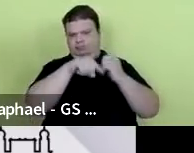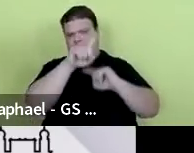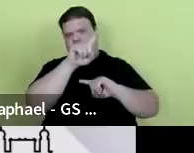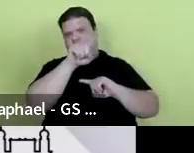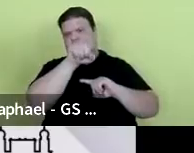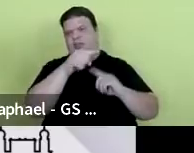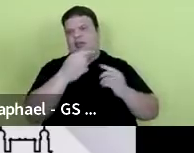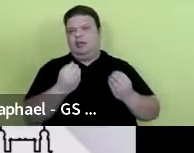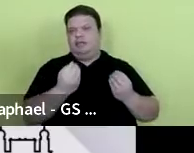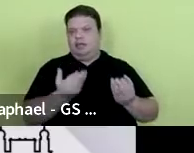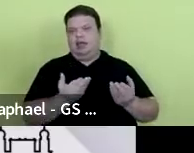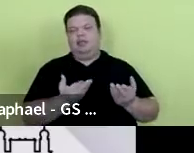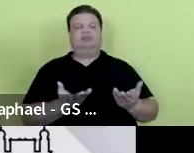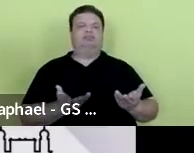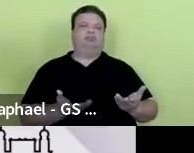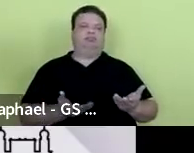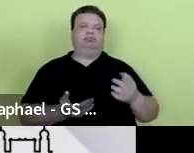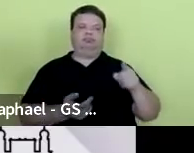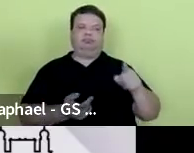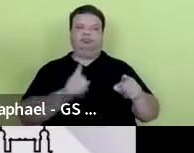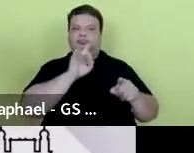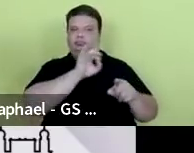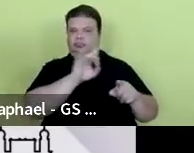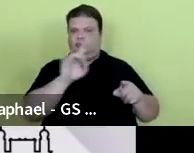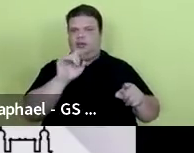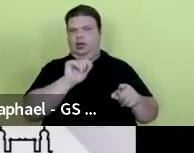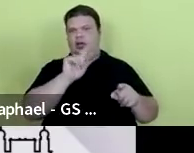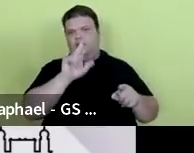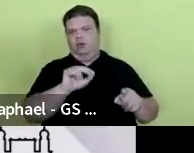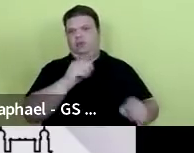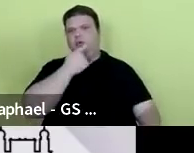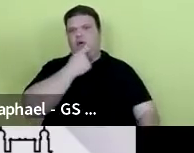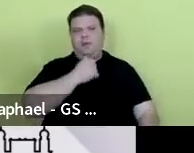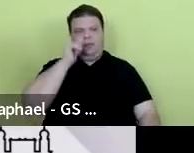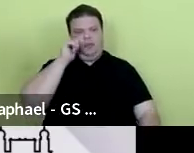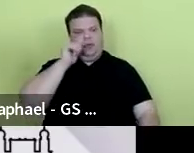que proporcione aos nossos alunos e alunas,